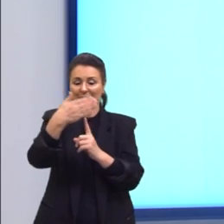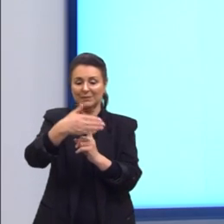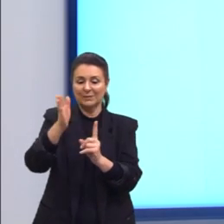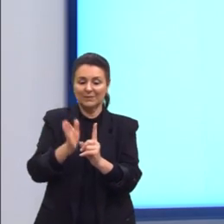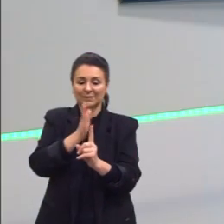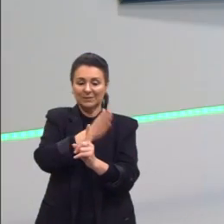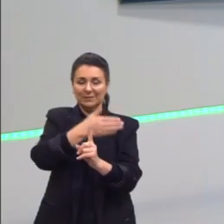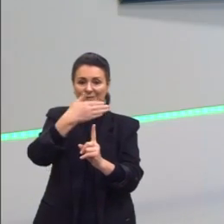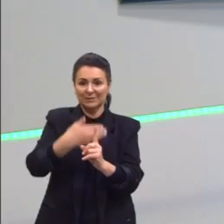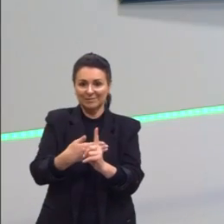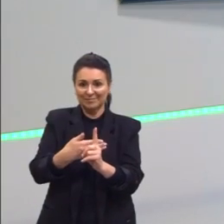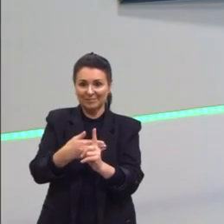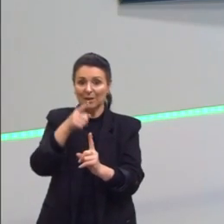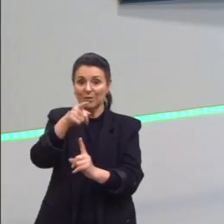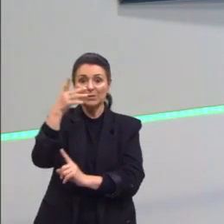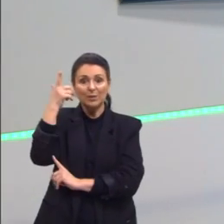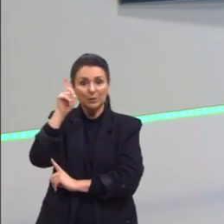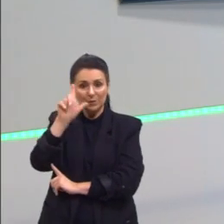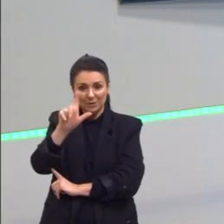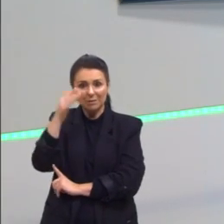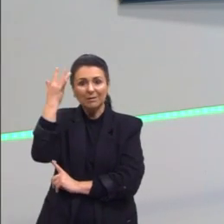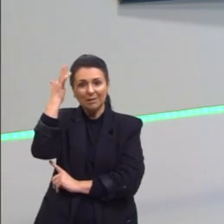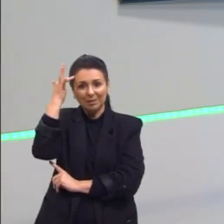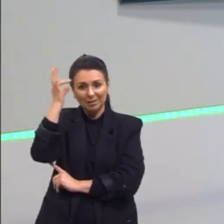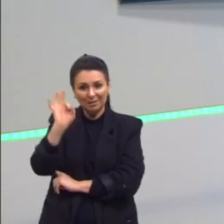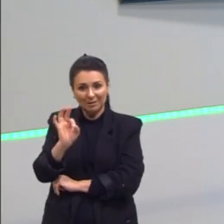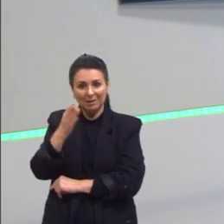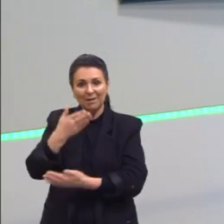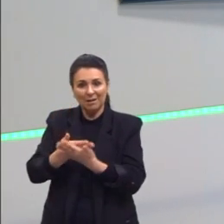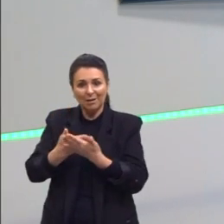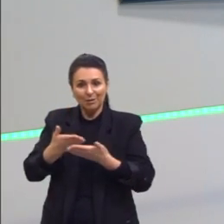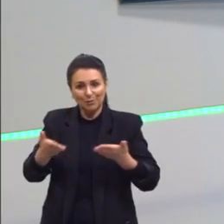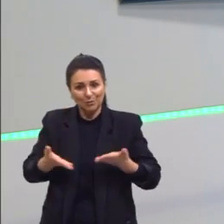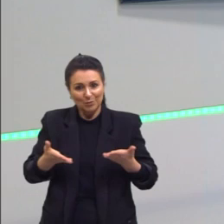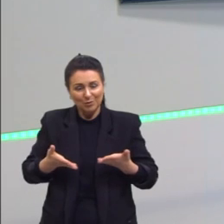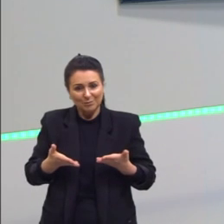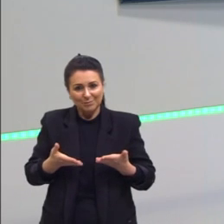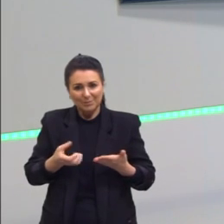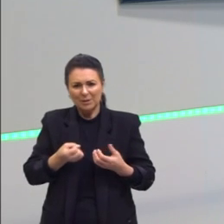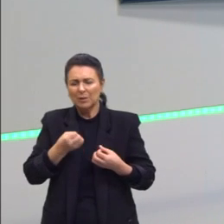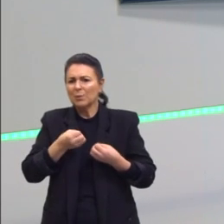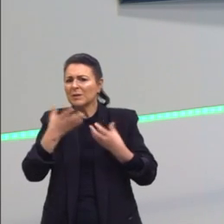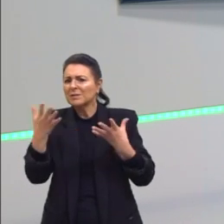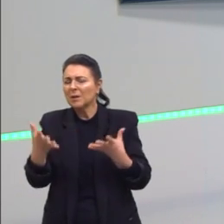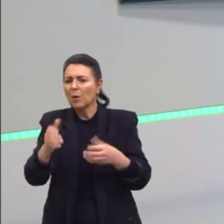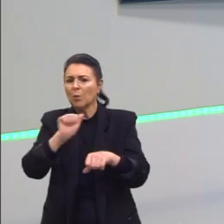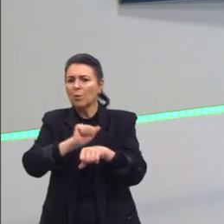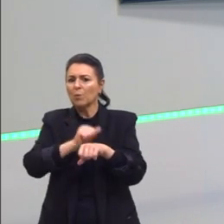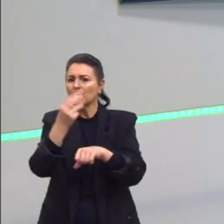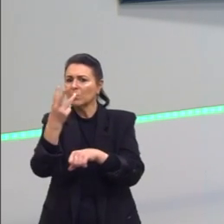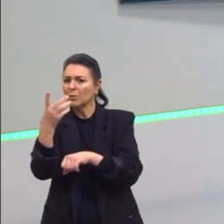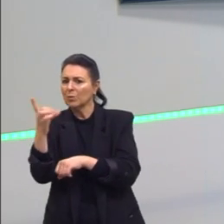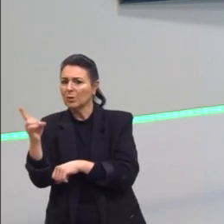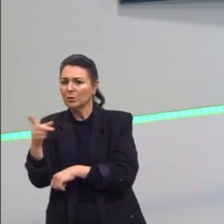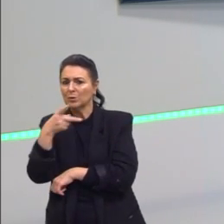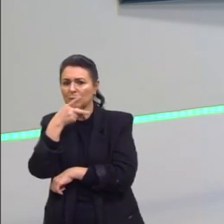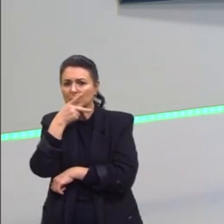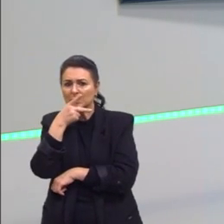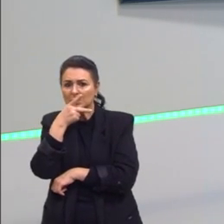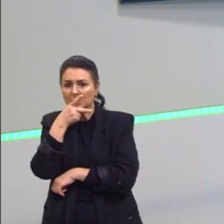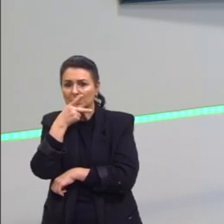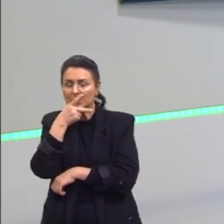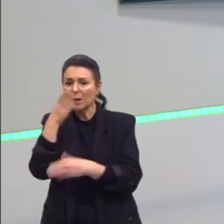E aí, gente, vocês conseguiram compreender a nossa aula de hoje? Quais são os sólidos de Platão? Agora vocês já